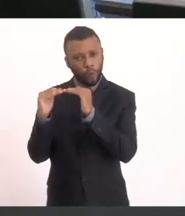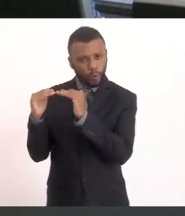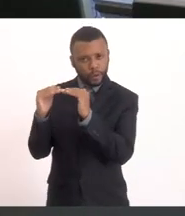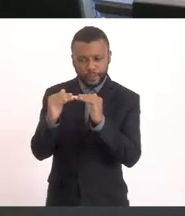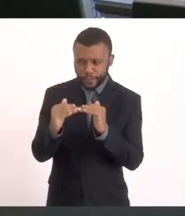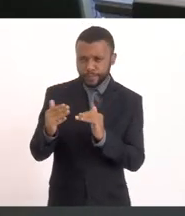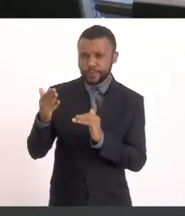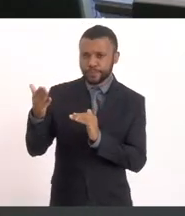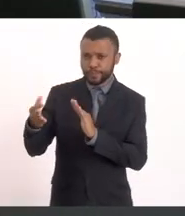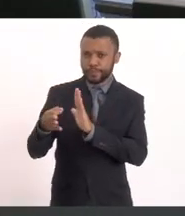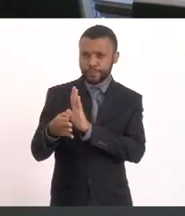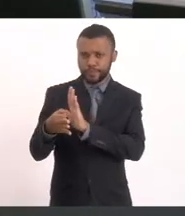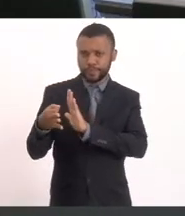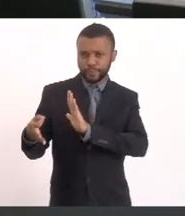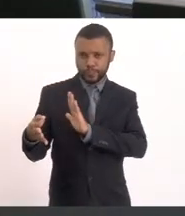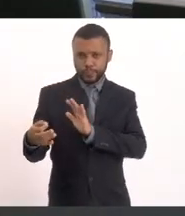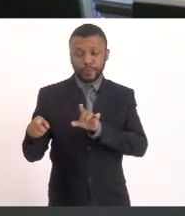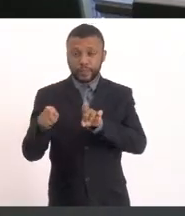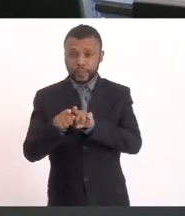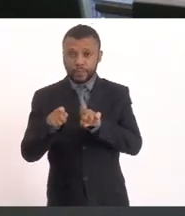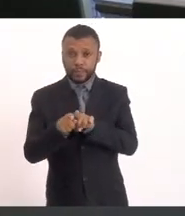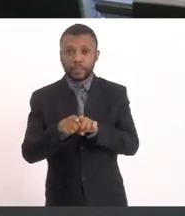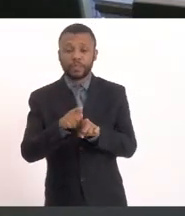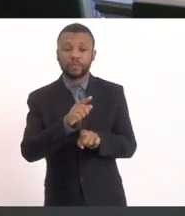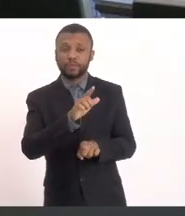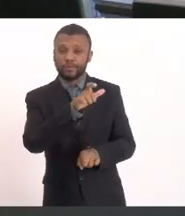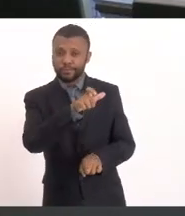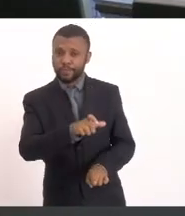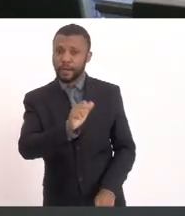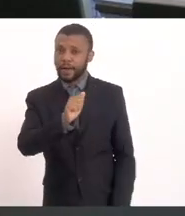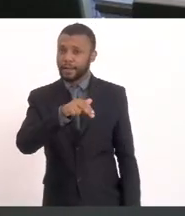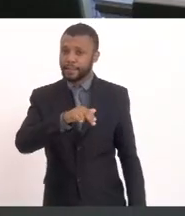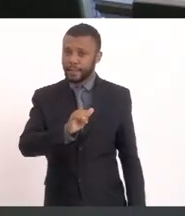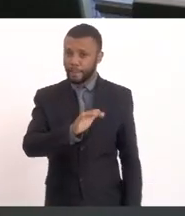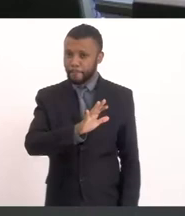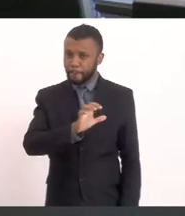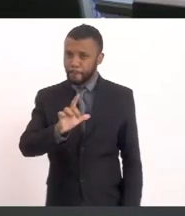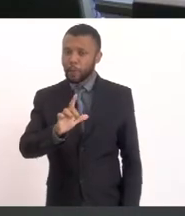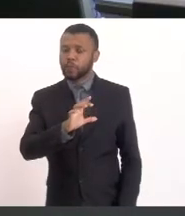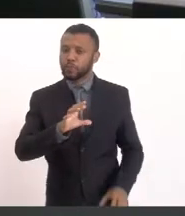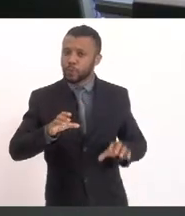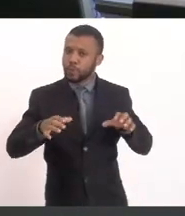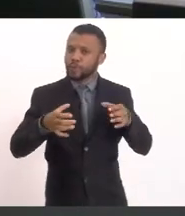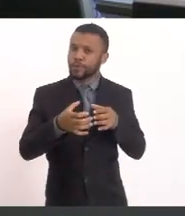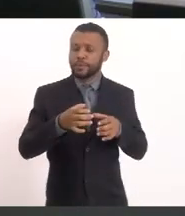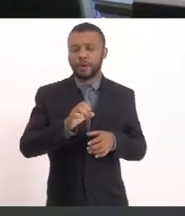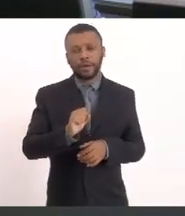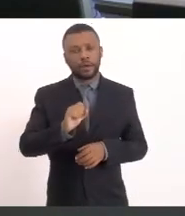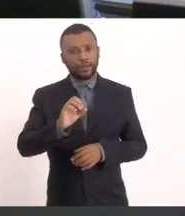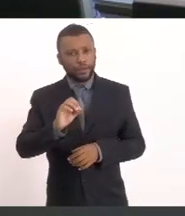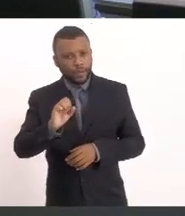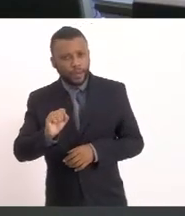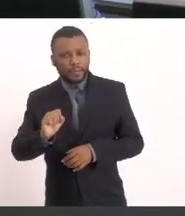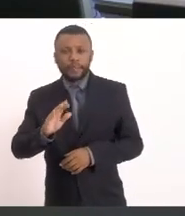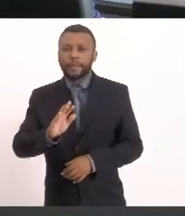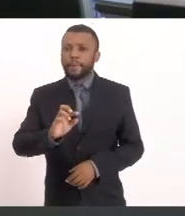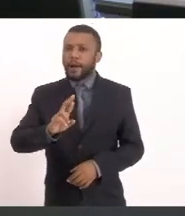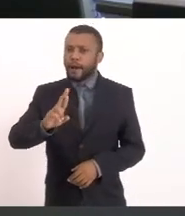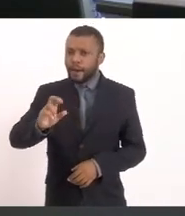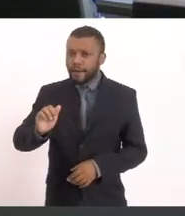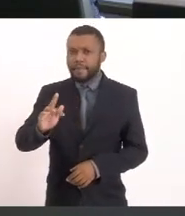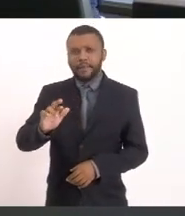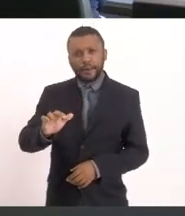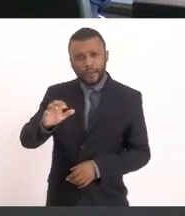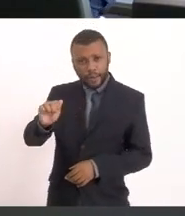senhor E também com o Aníbal Do coletivo SOS Barra Franca De que tem a necessidade De fazer as obras definitivas ali